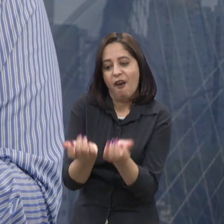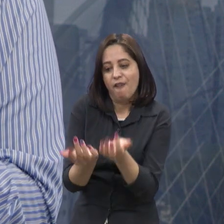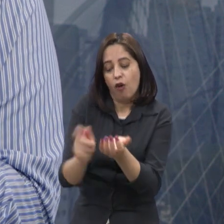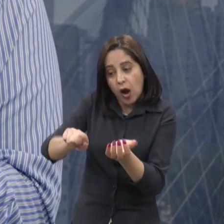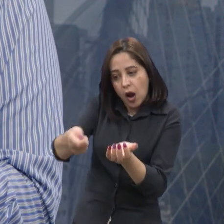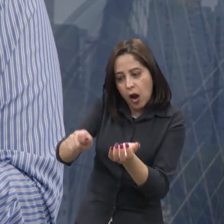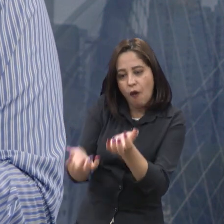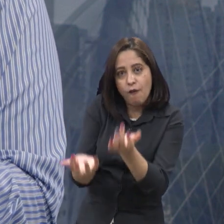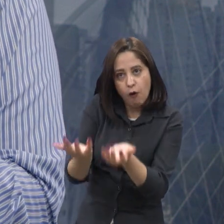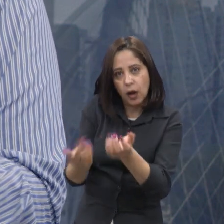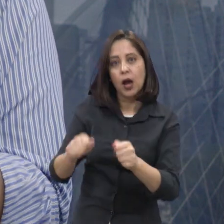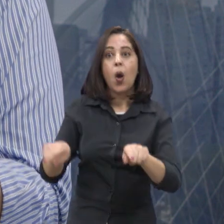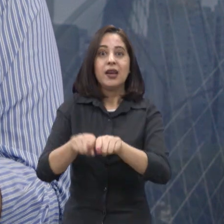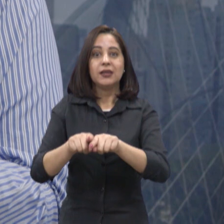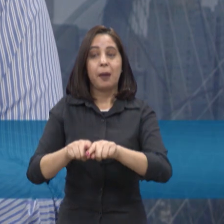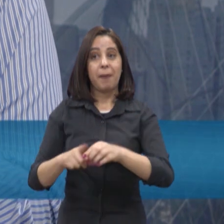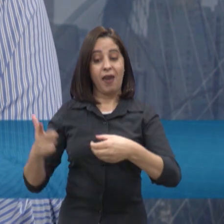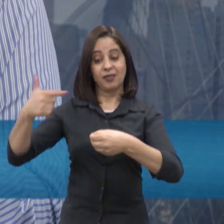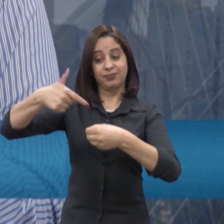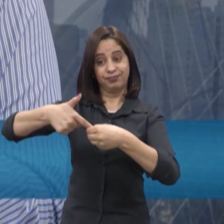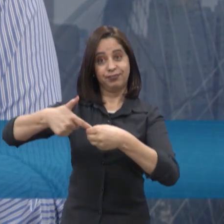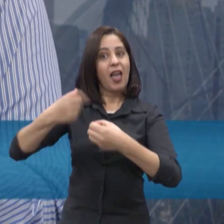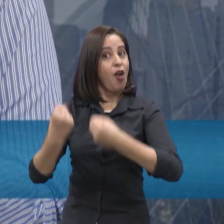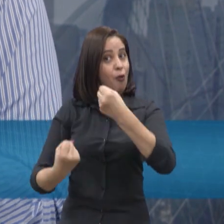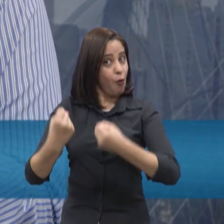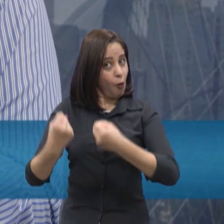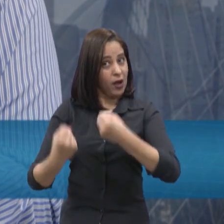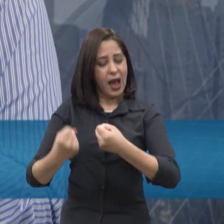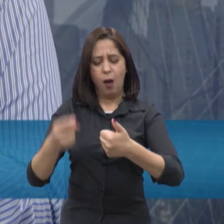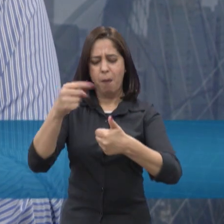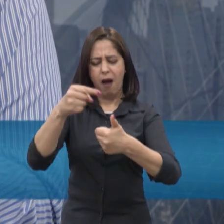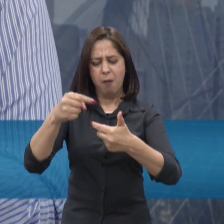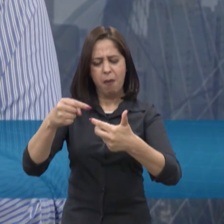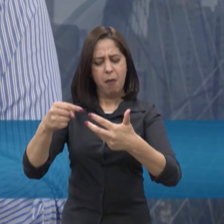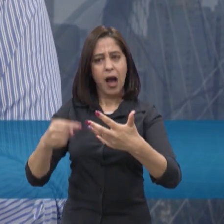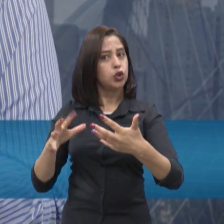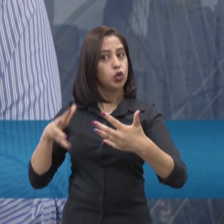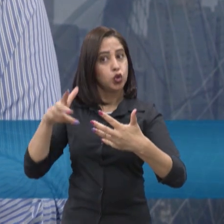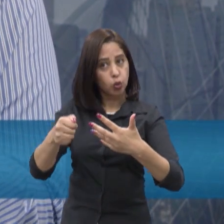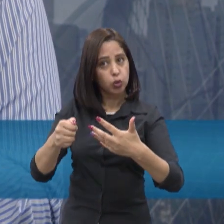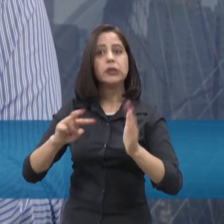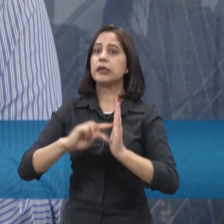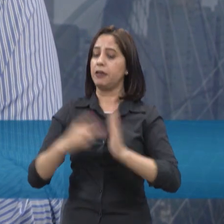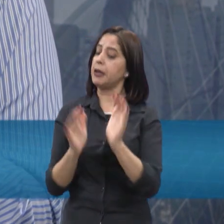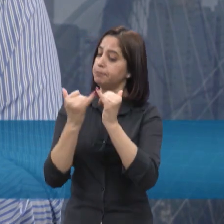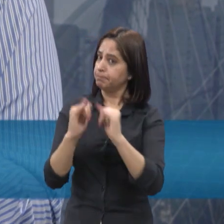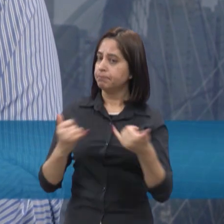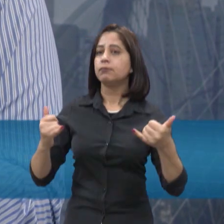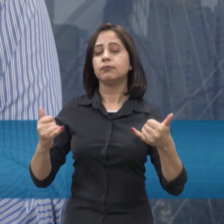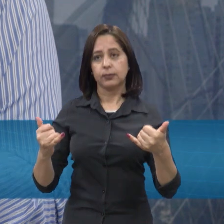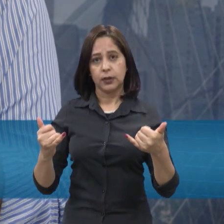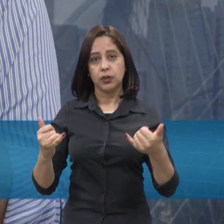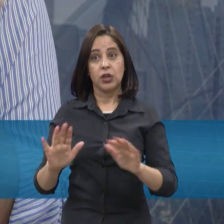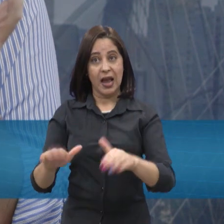utilizado no seu veículo, né? Então, isso, tudo isso é energia, né? Então,